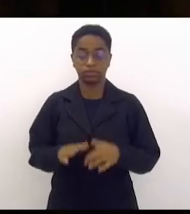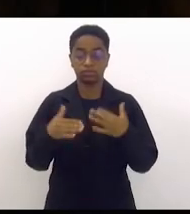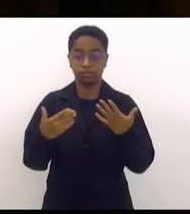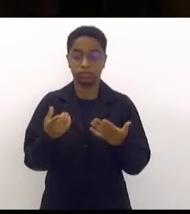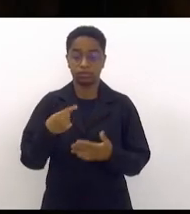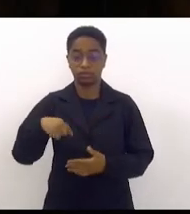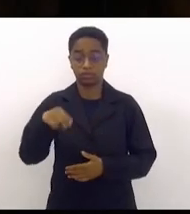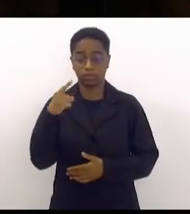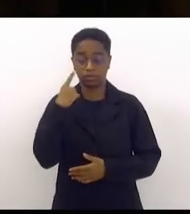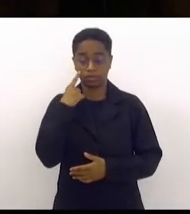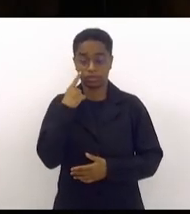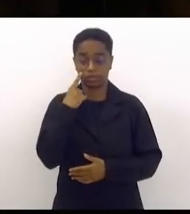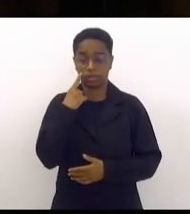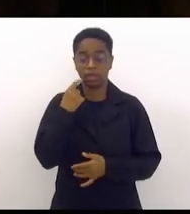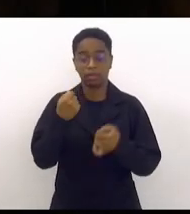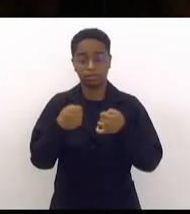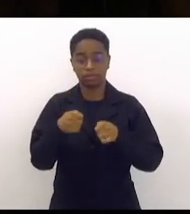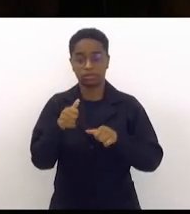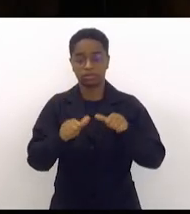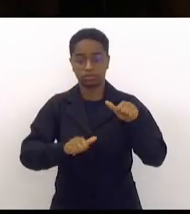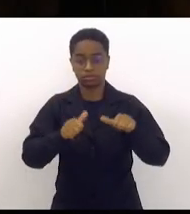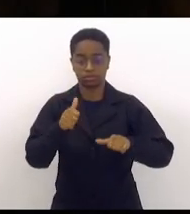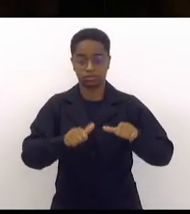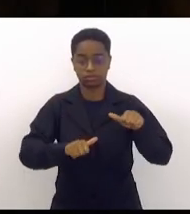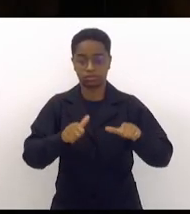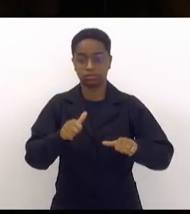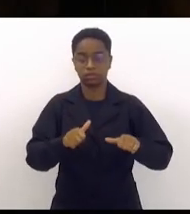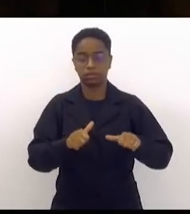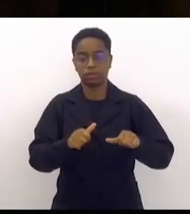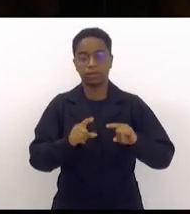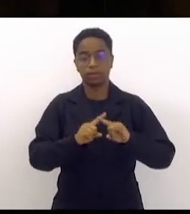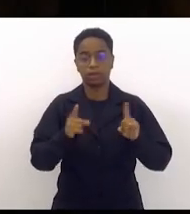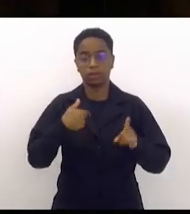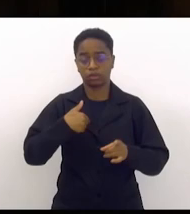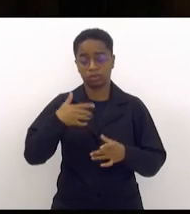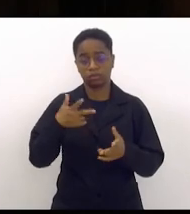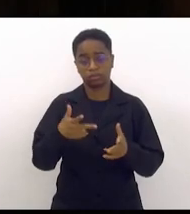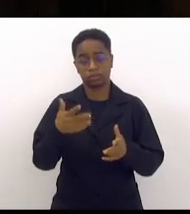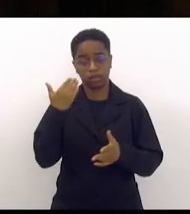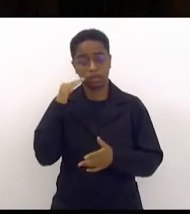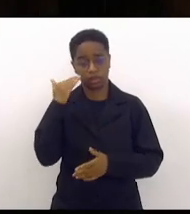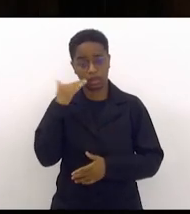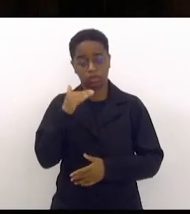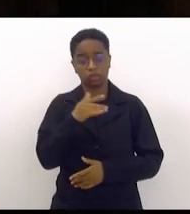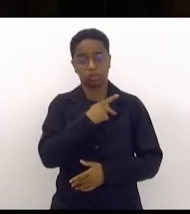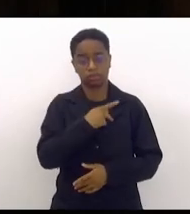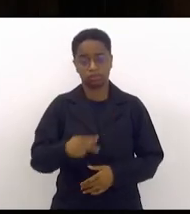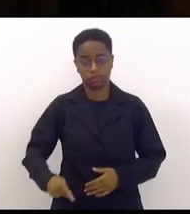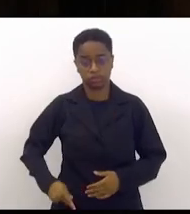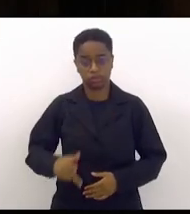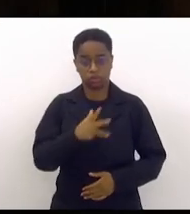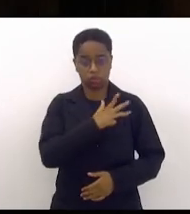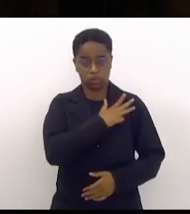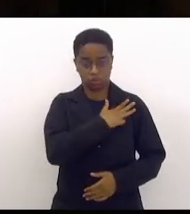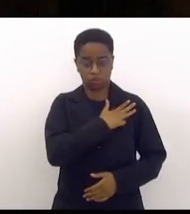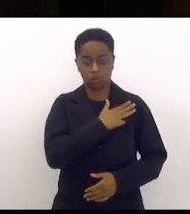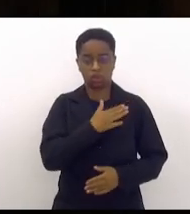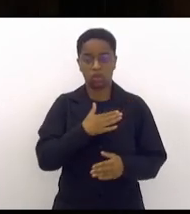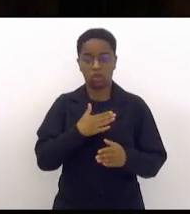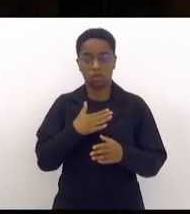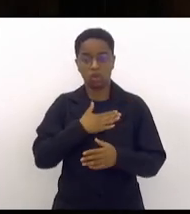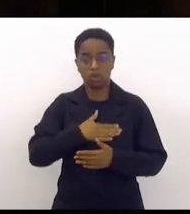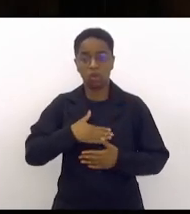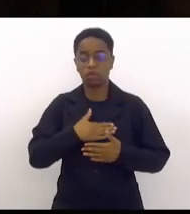isso tem que ser revisto mas eu entendo que o presidente Lula que gosta da nossa